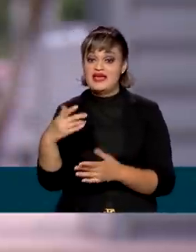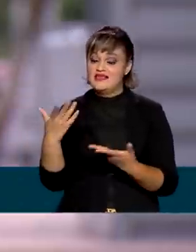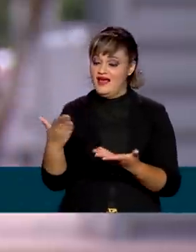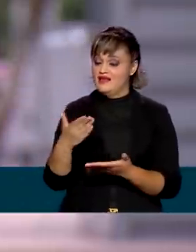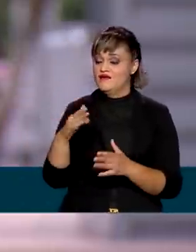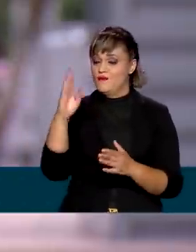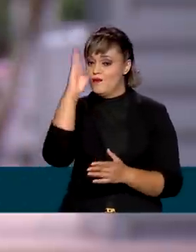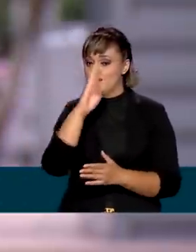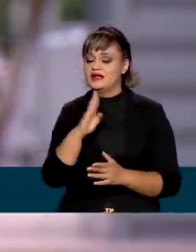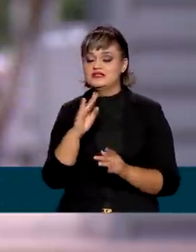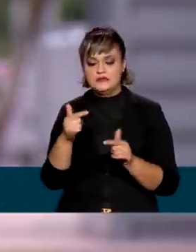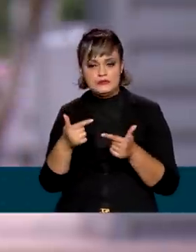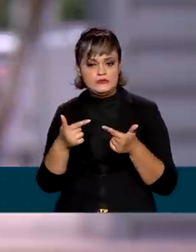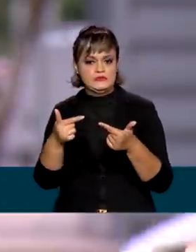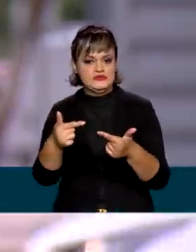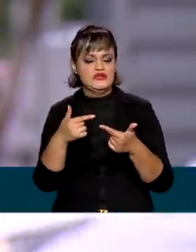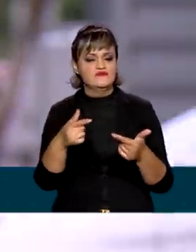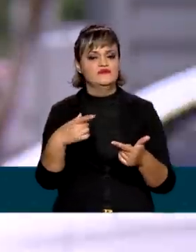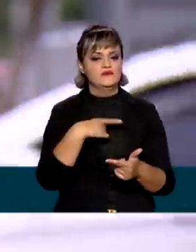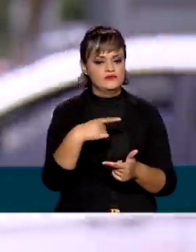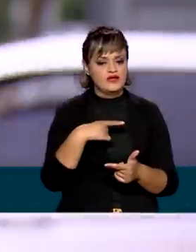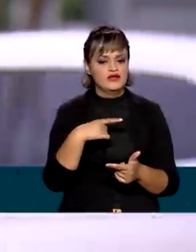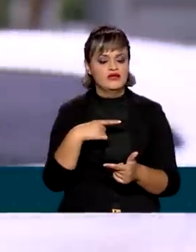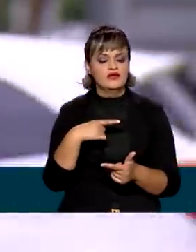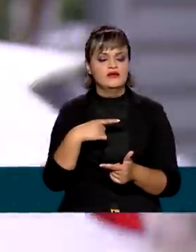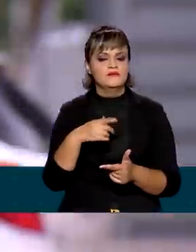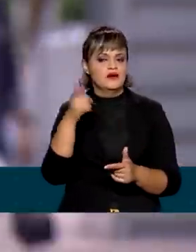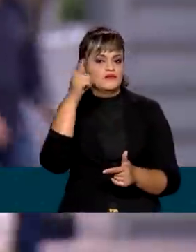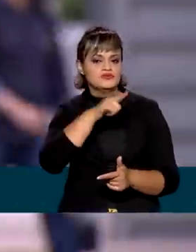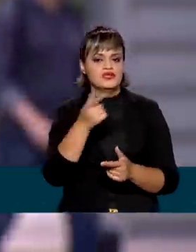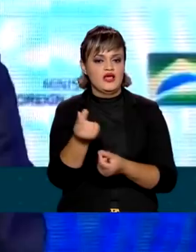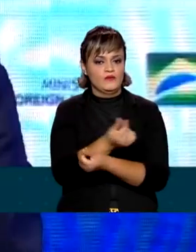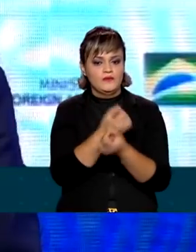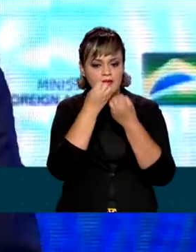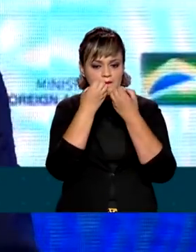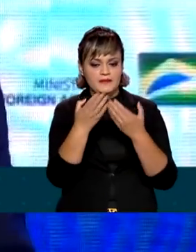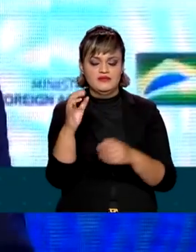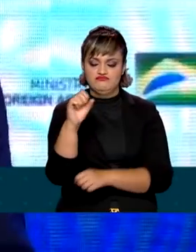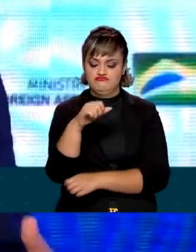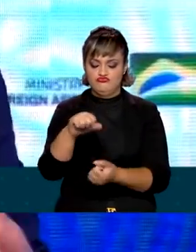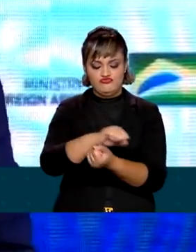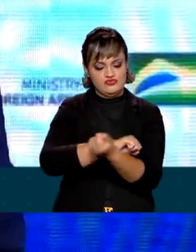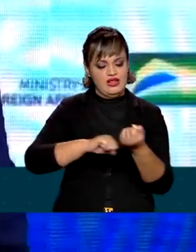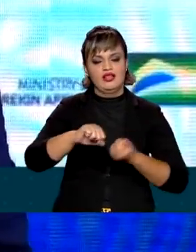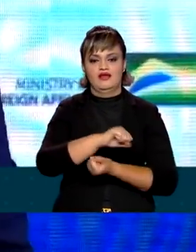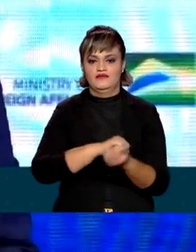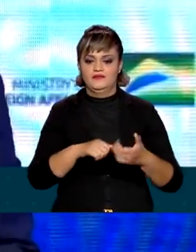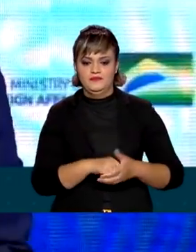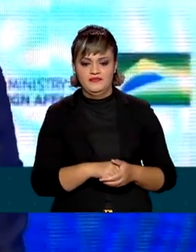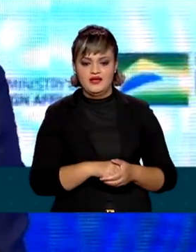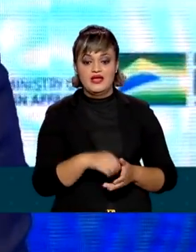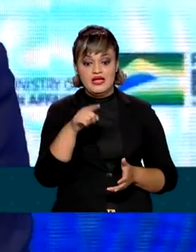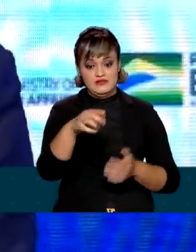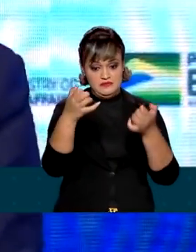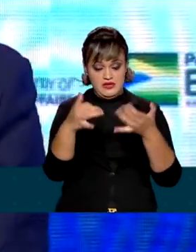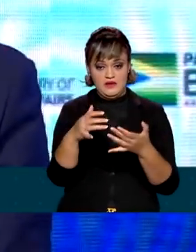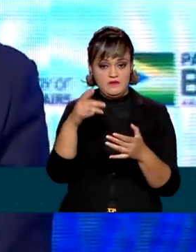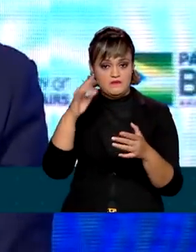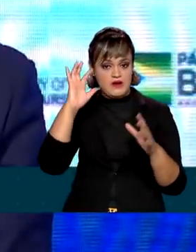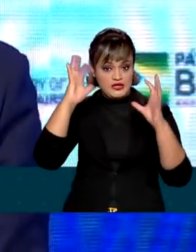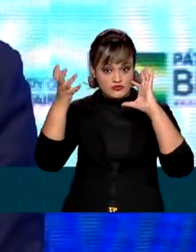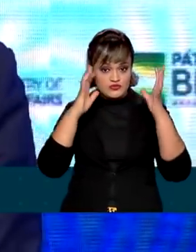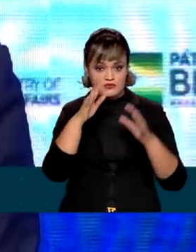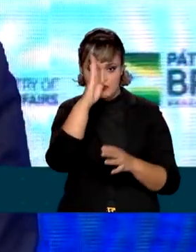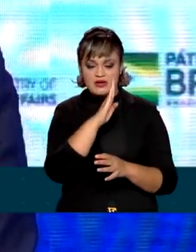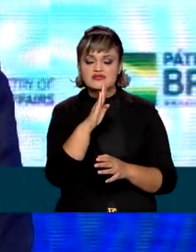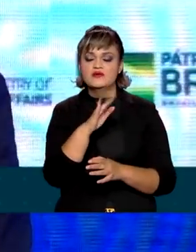para superar o desafio global em busca de uma nova economia verde. Achar uma solução não só para o Brasil, mas uma solução que atenda